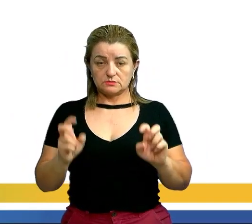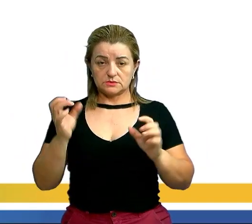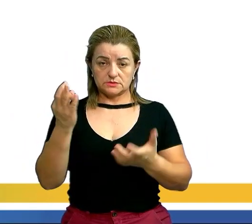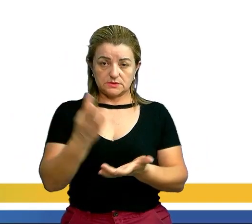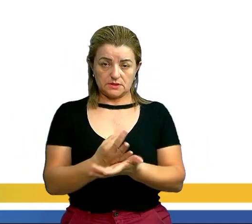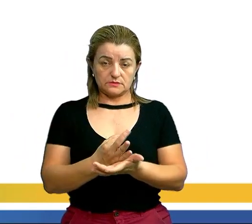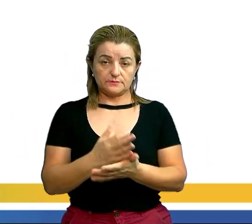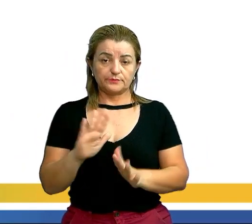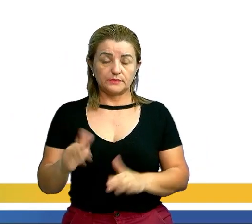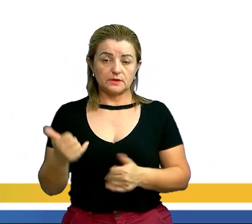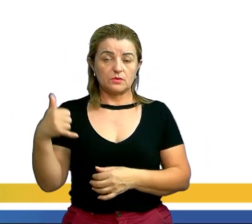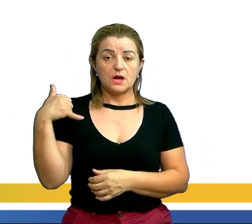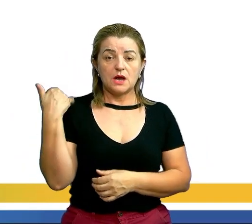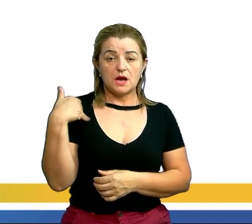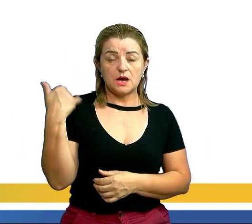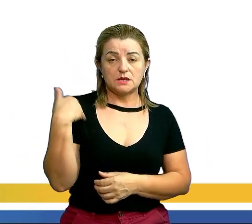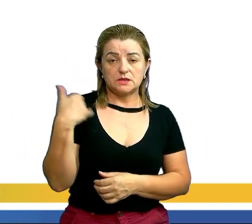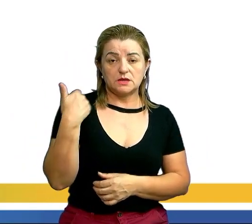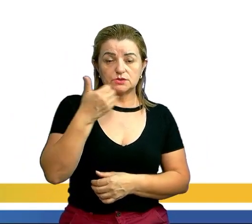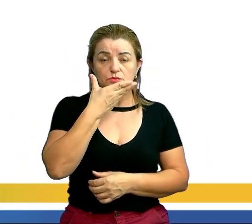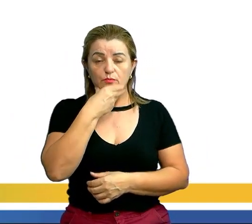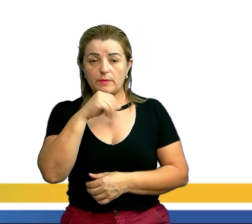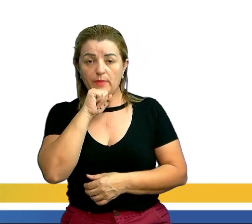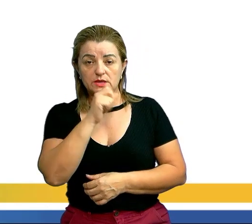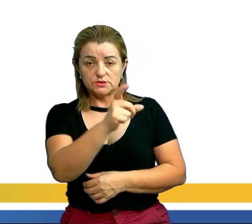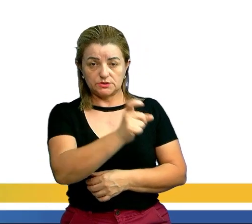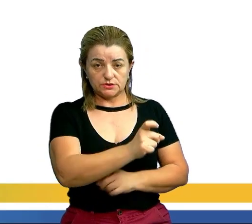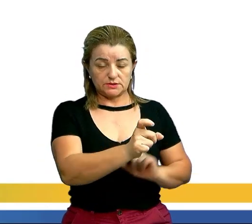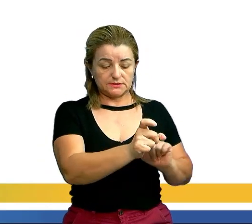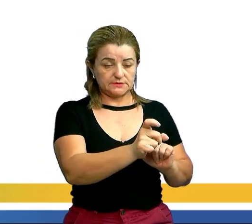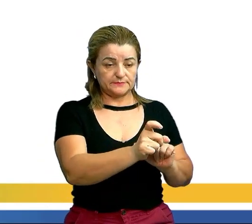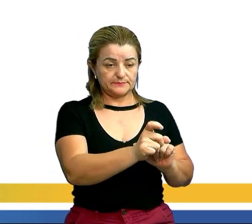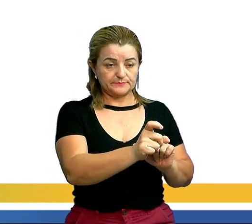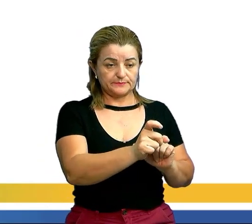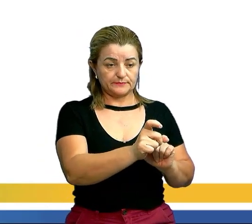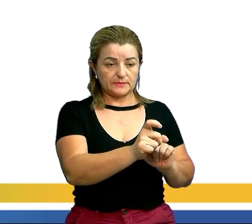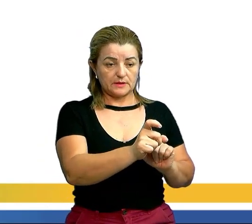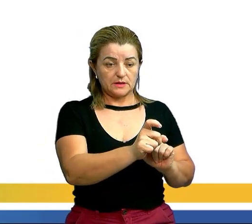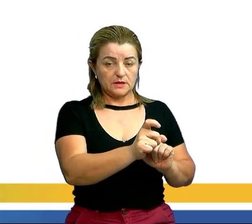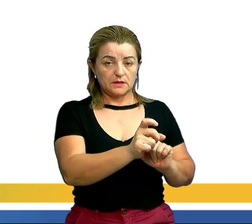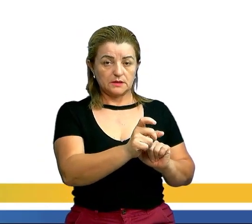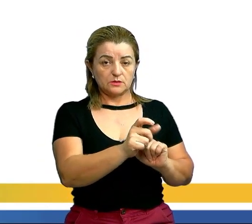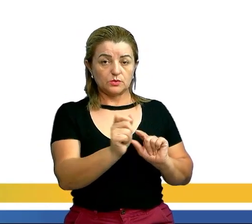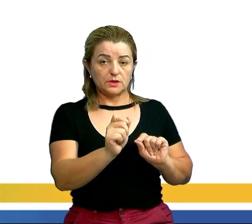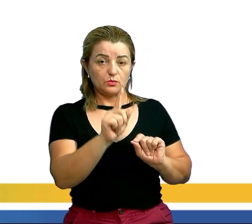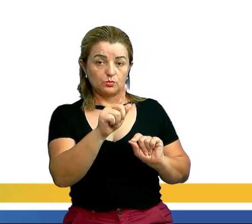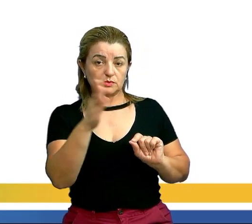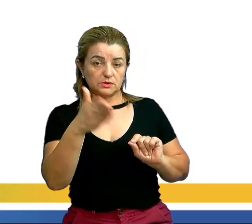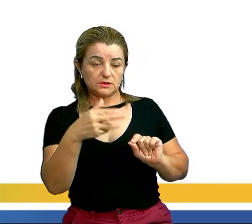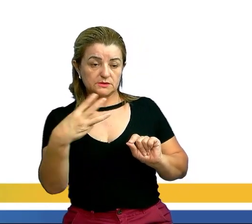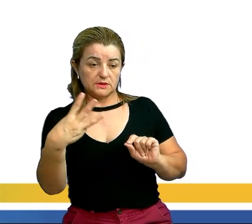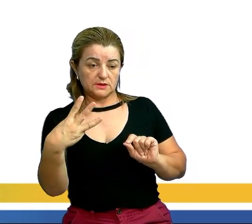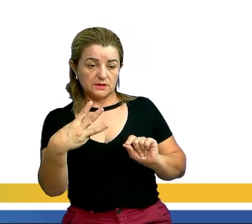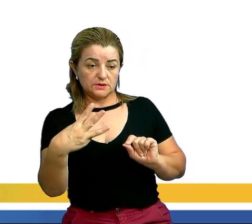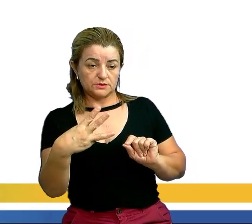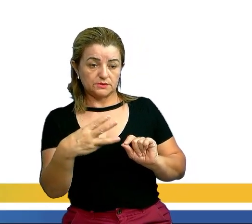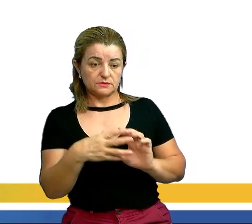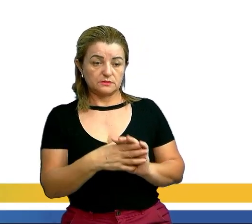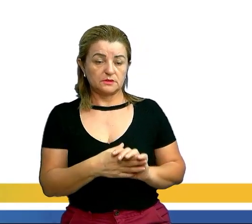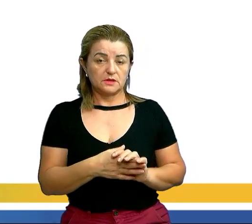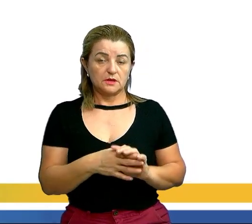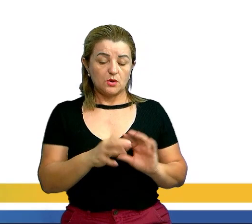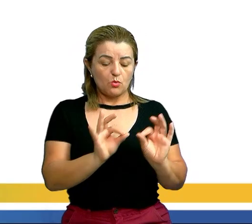A sexta parte, X sobre 6. 1 terço da idade, X sobre 3. Montando a